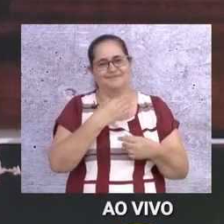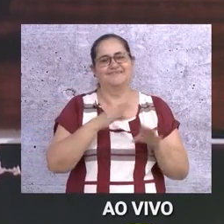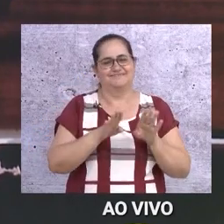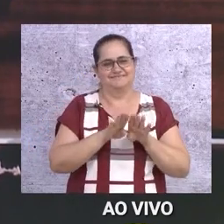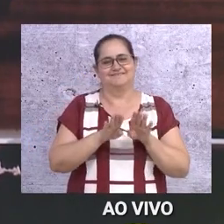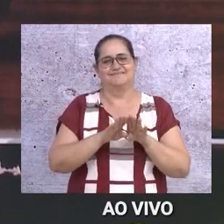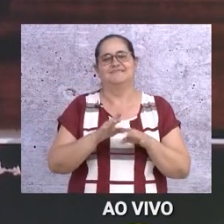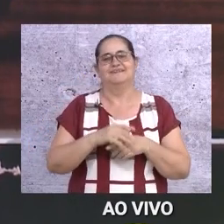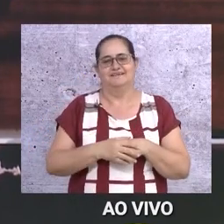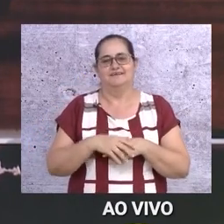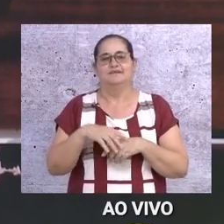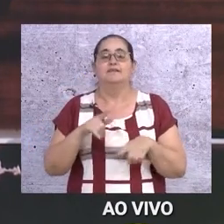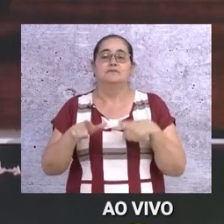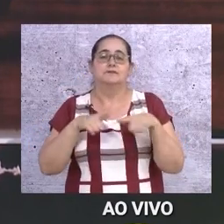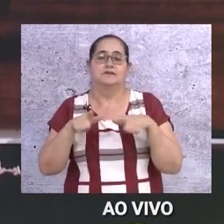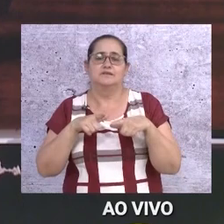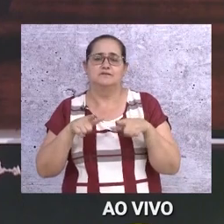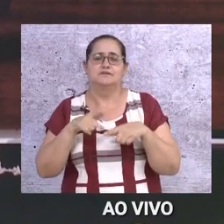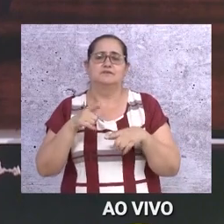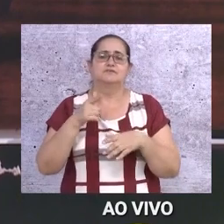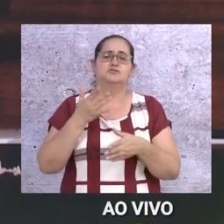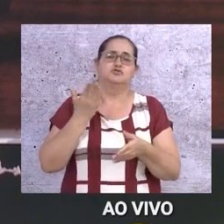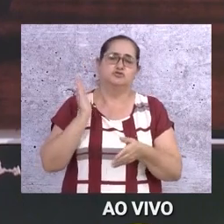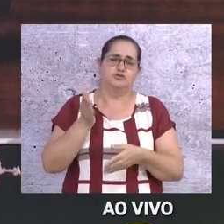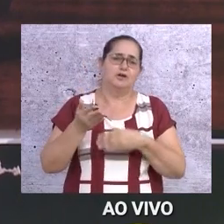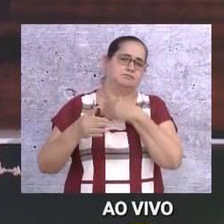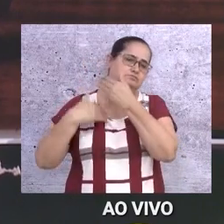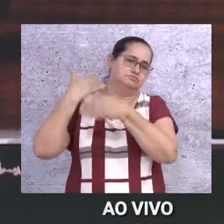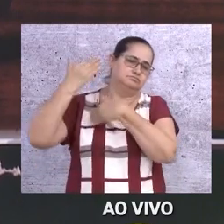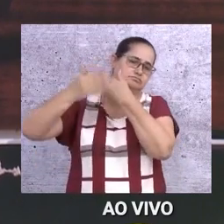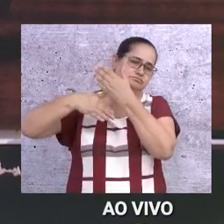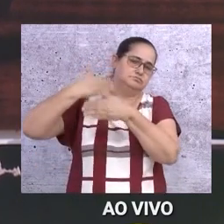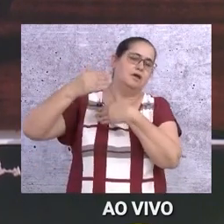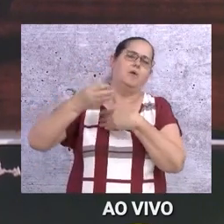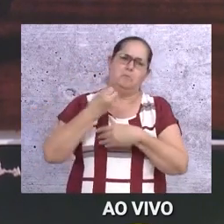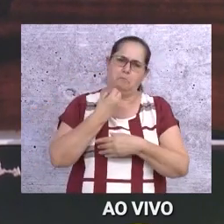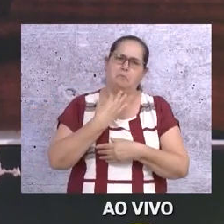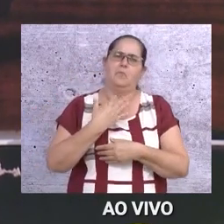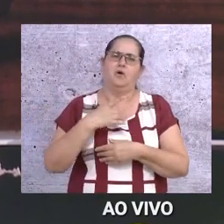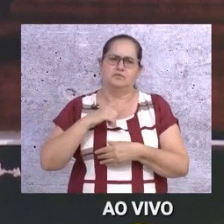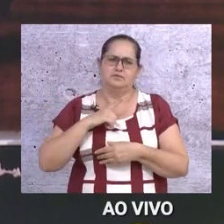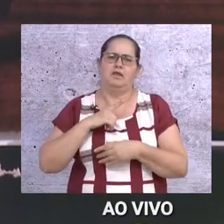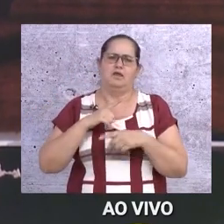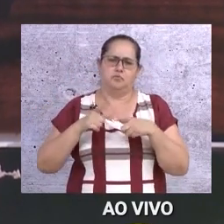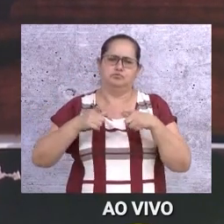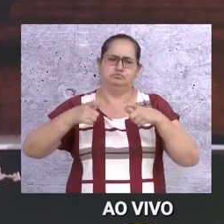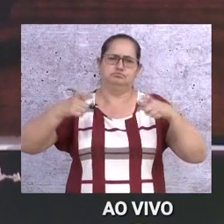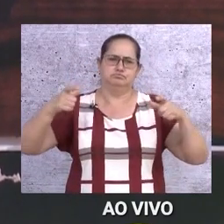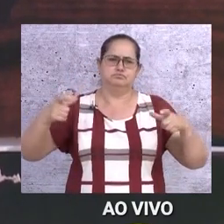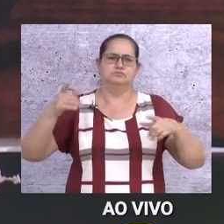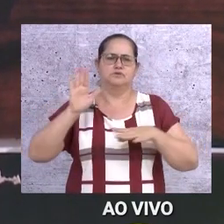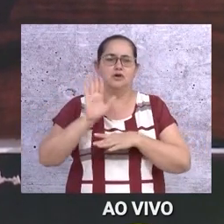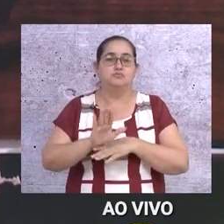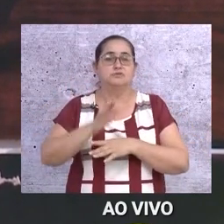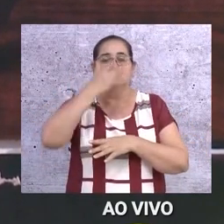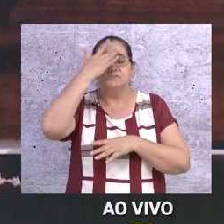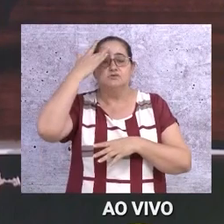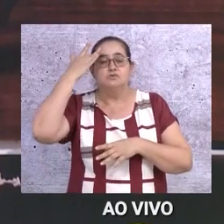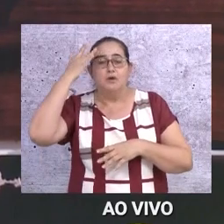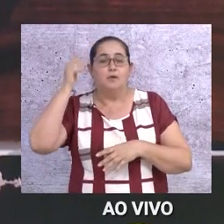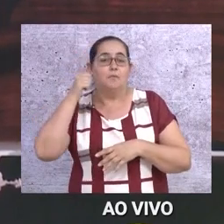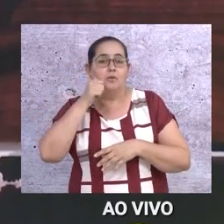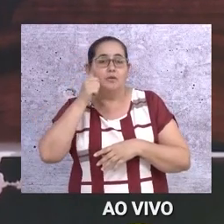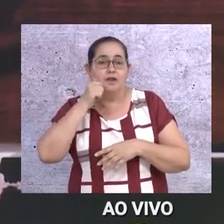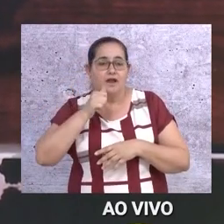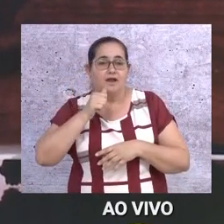trabalho que já vem sendo feito há alguns anos e com um muito bom resultado, né? Nós atendemos as mulheres vítimas de